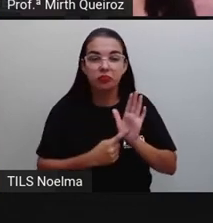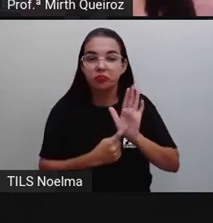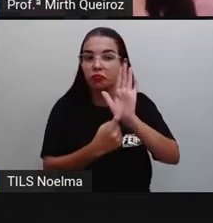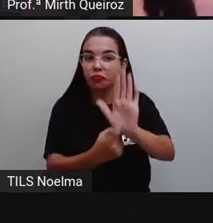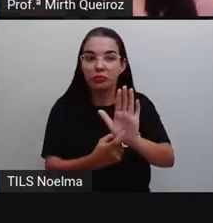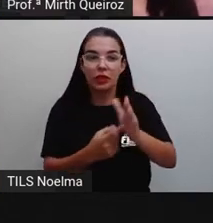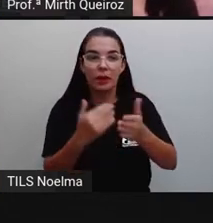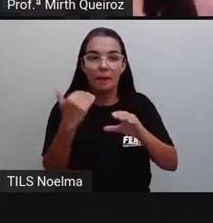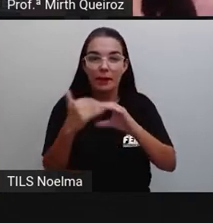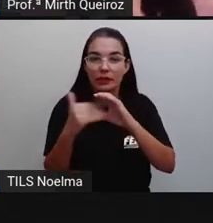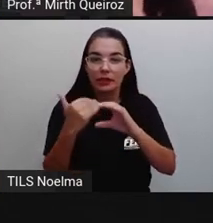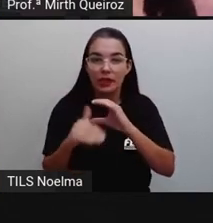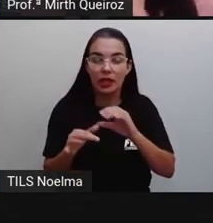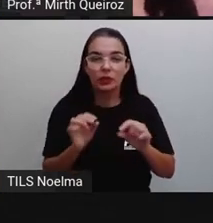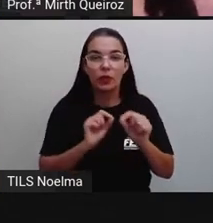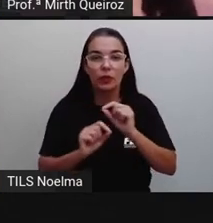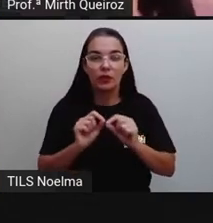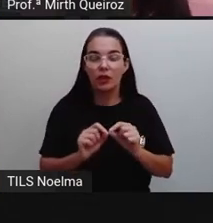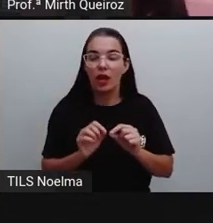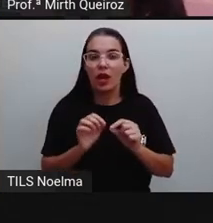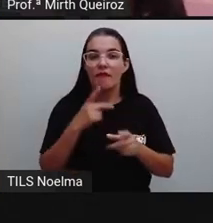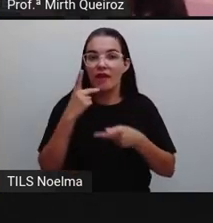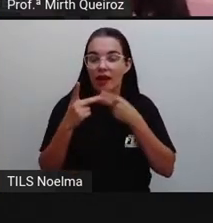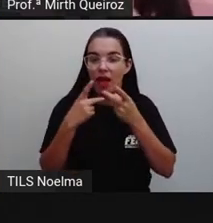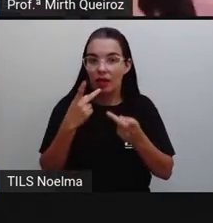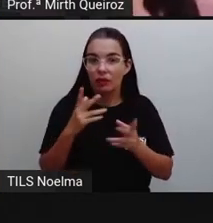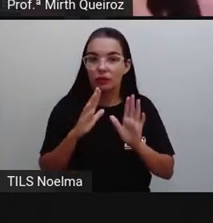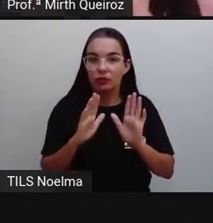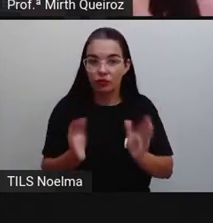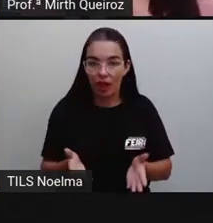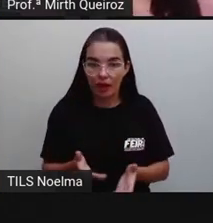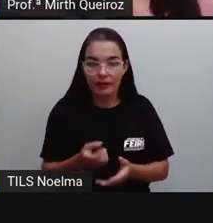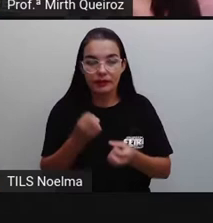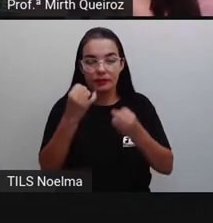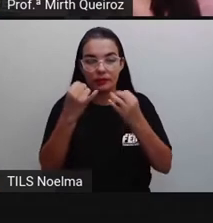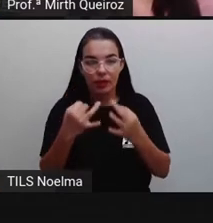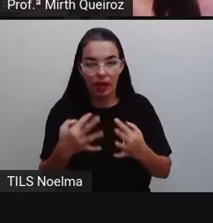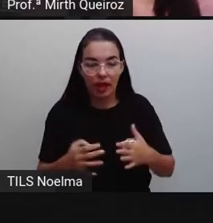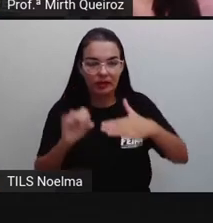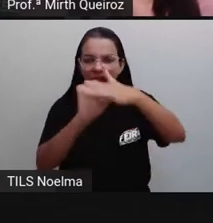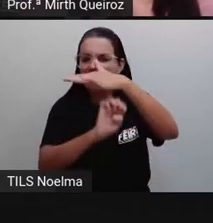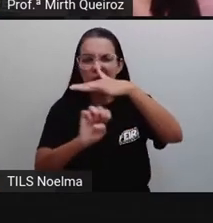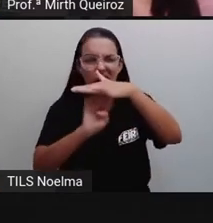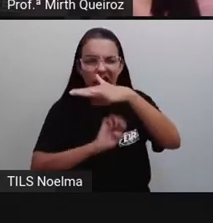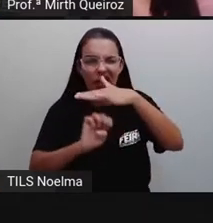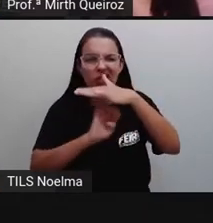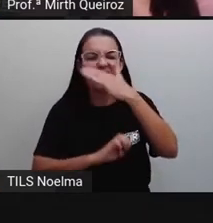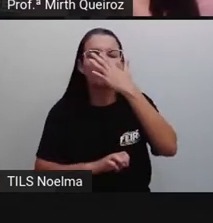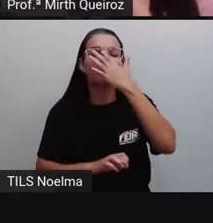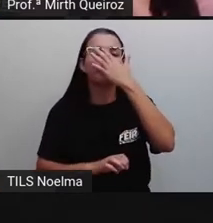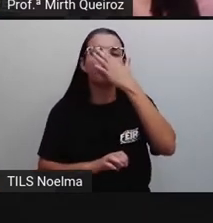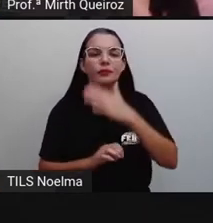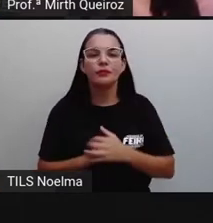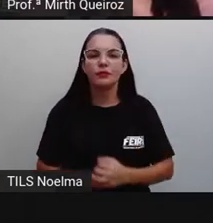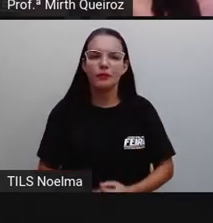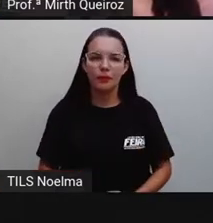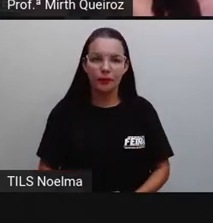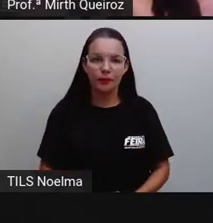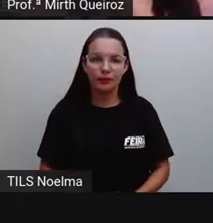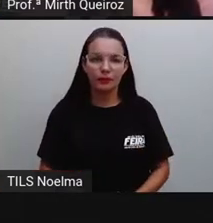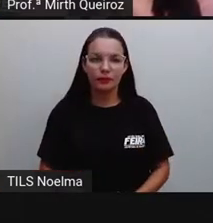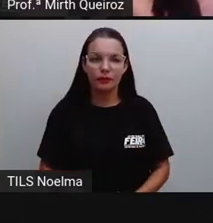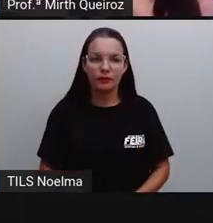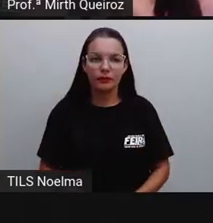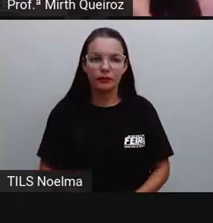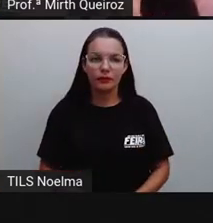mensagem, né? Vai formalizar o que foi dito, como a gente viu no slide anterior aí, né? Essa carta oficial, que